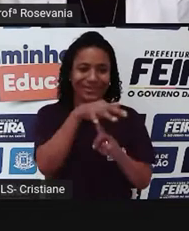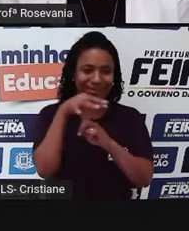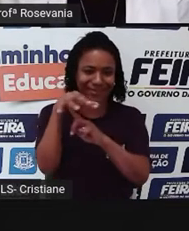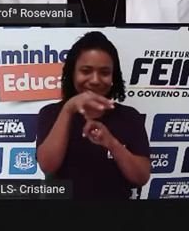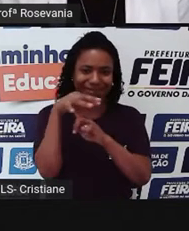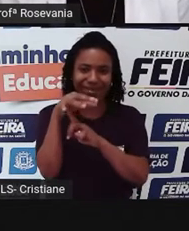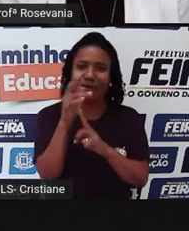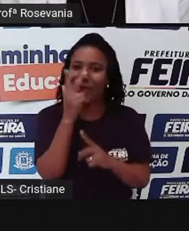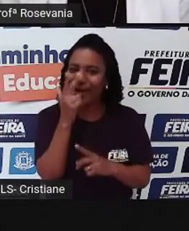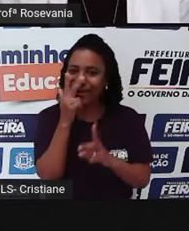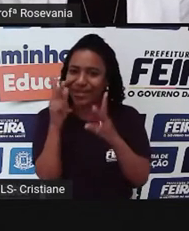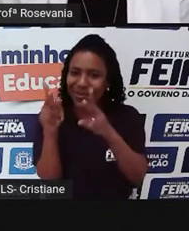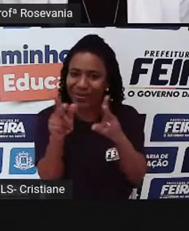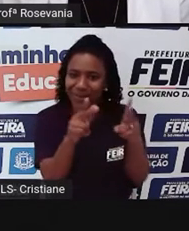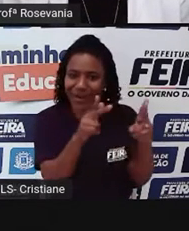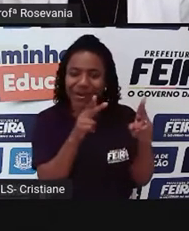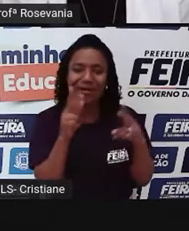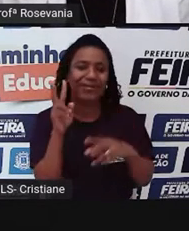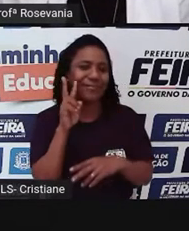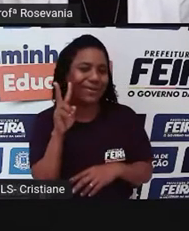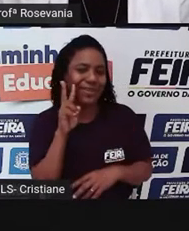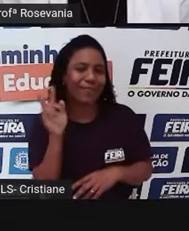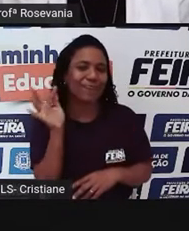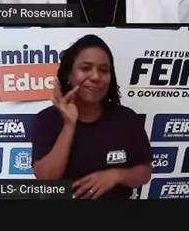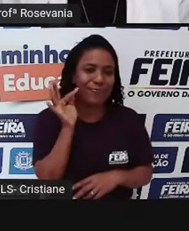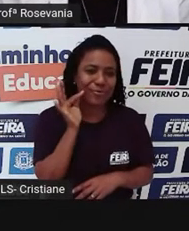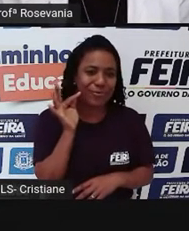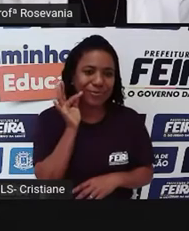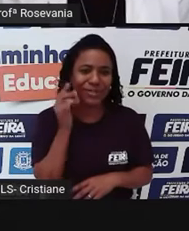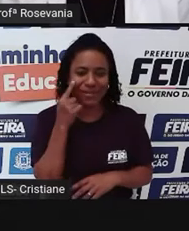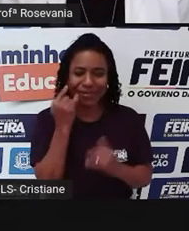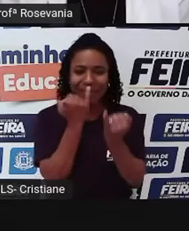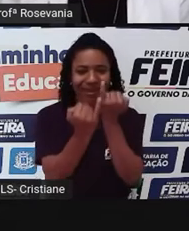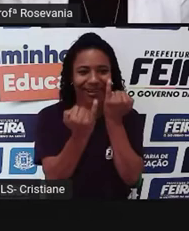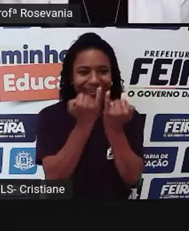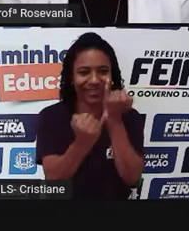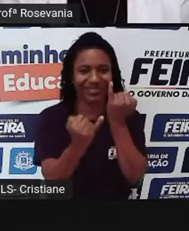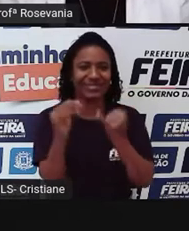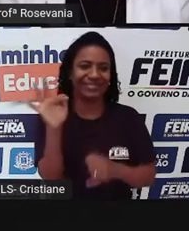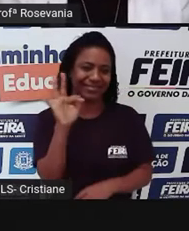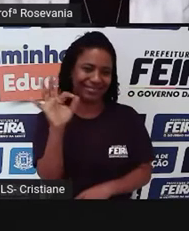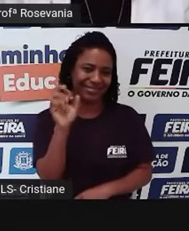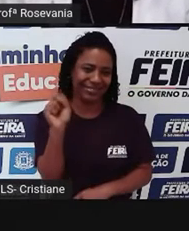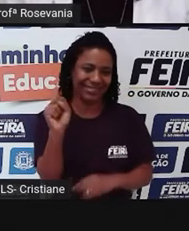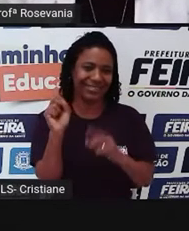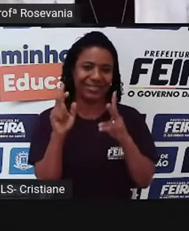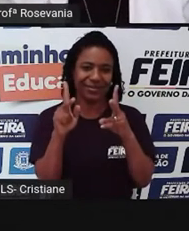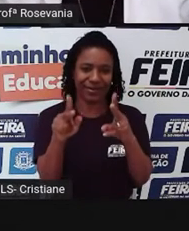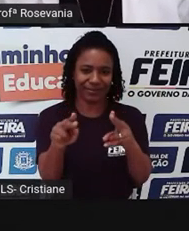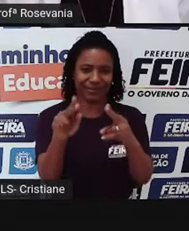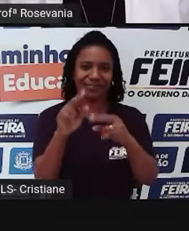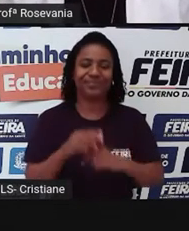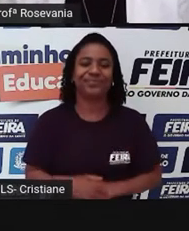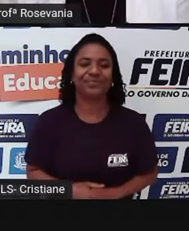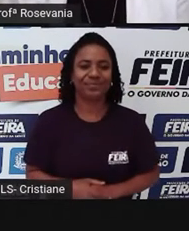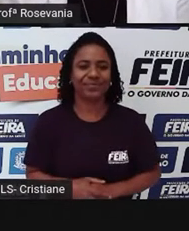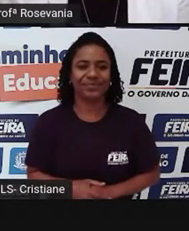os produtos, ó. Vocês estão percebendo que são bem semelhantes. Aí, de cara, né,